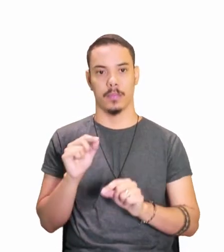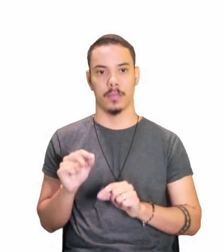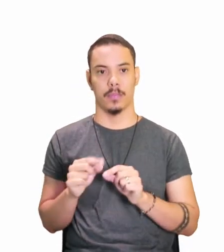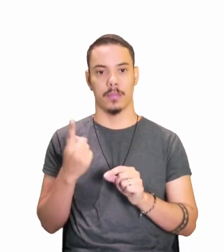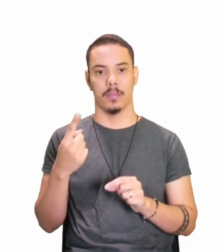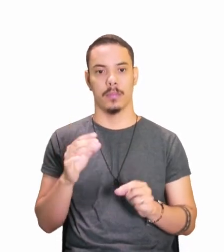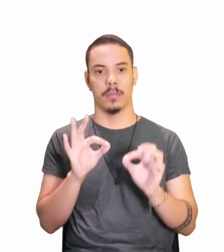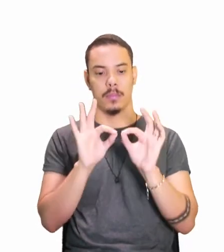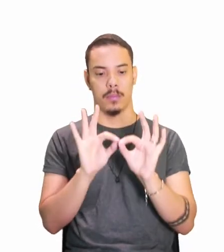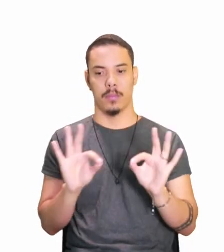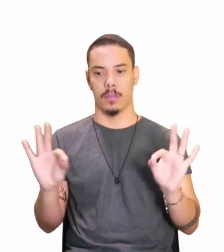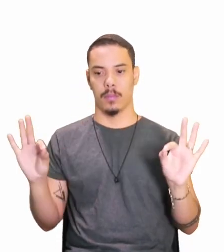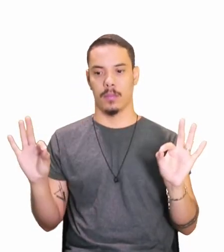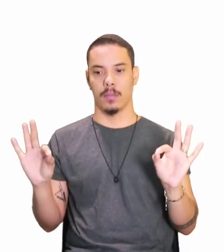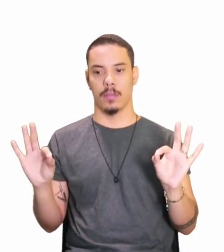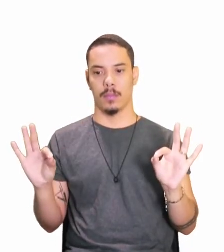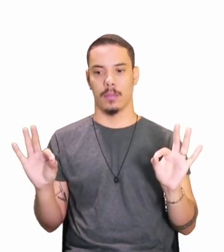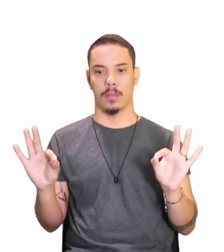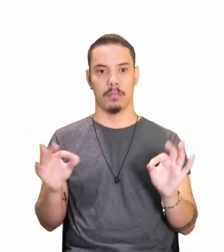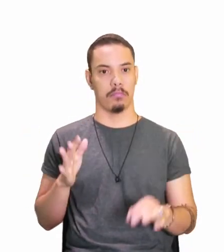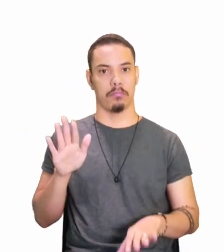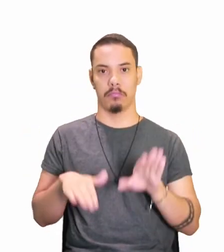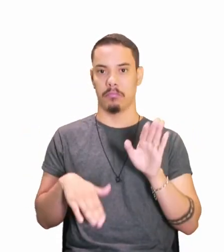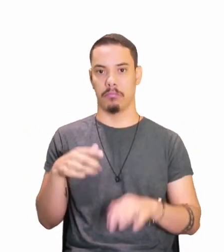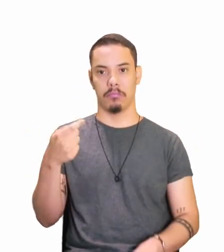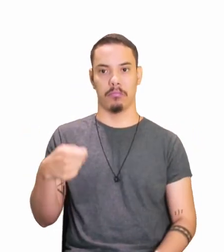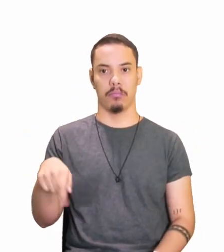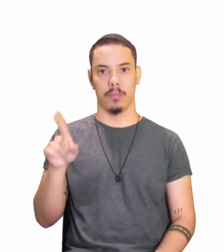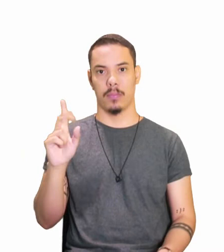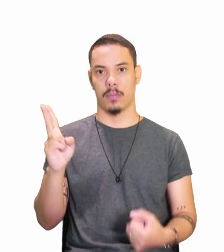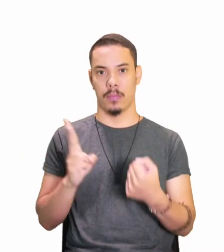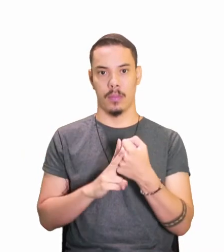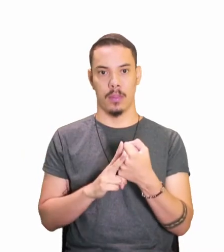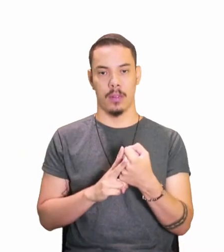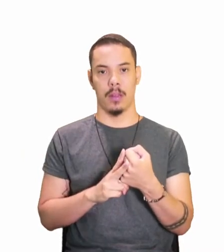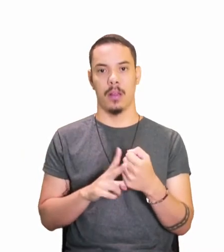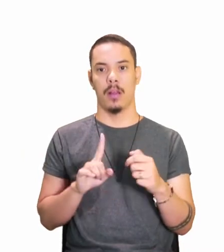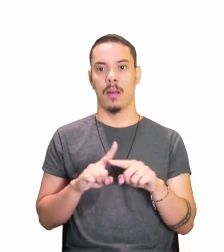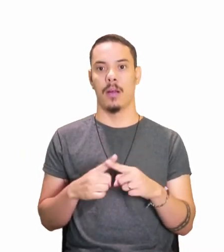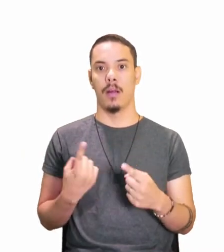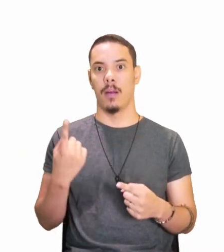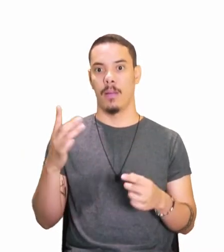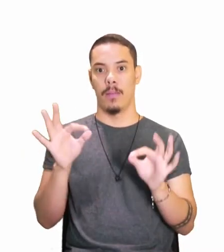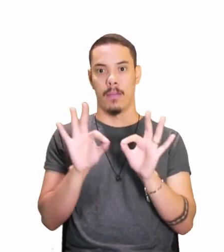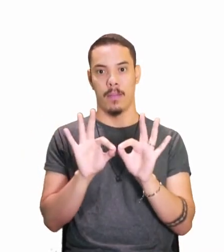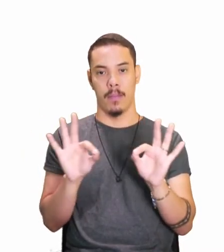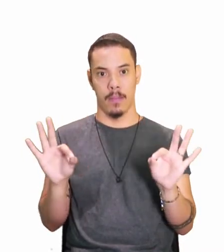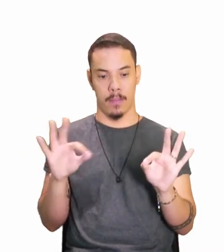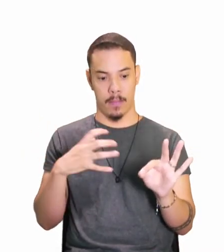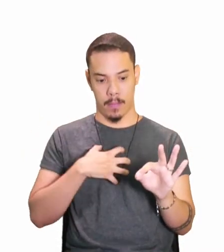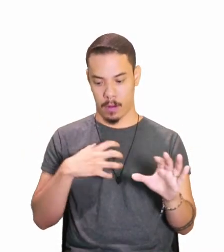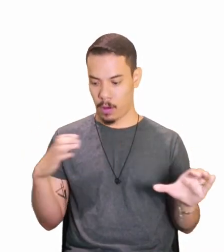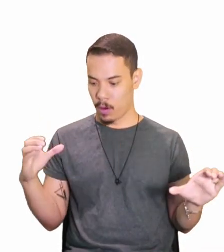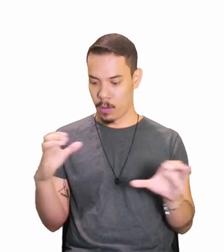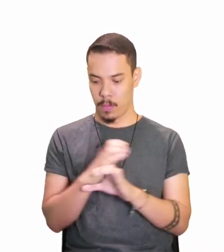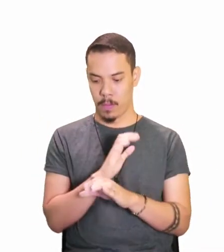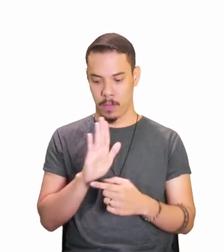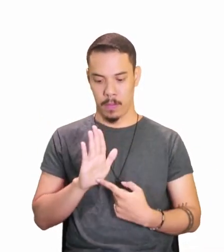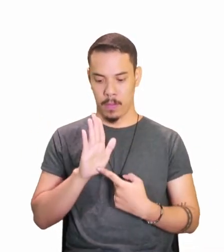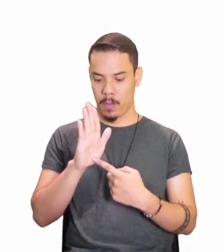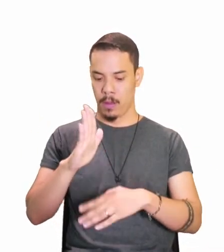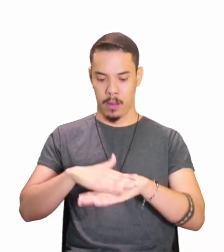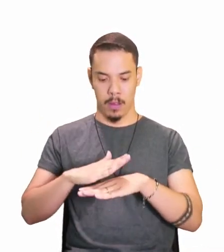uma frase, às vezes, não precisa de verbo, mas, às vezes, uma frase, pra ter sentido completo, pra mostrar uma ação,